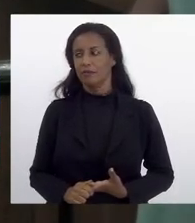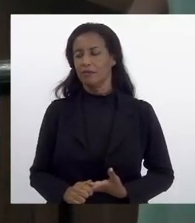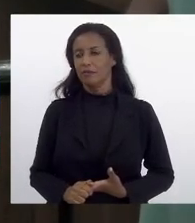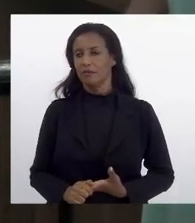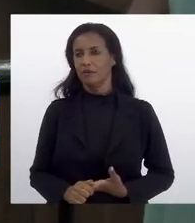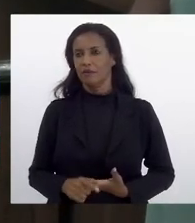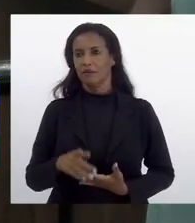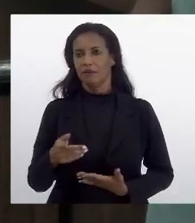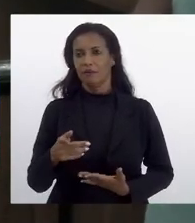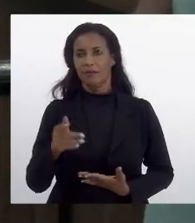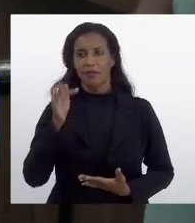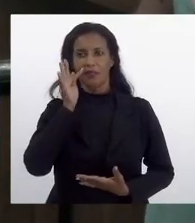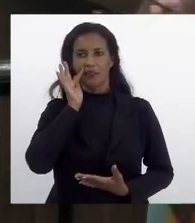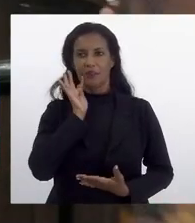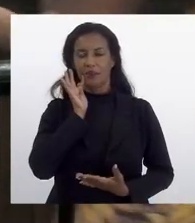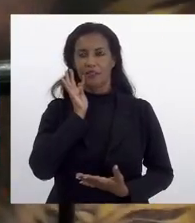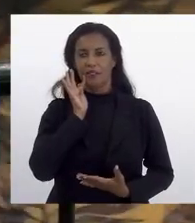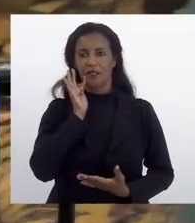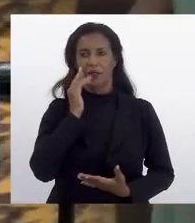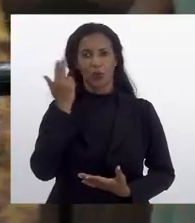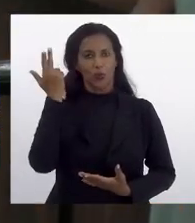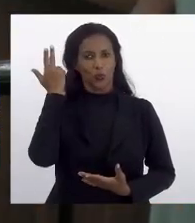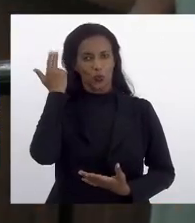Serafine e Coelho,